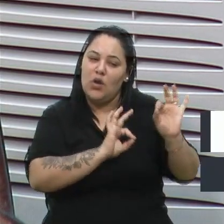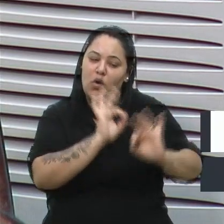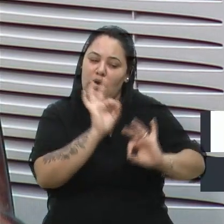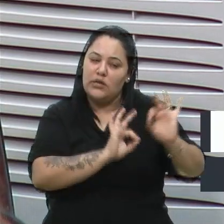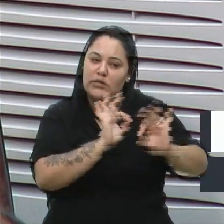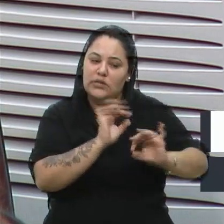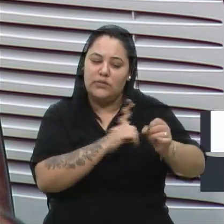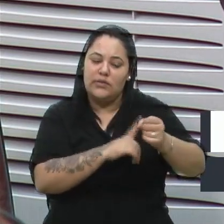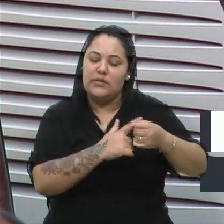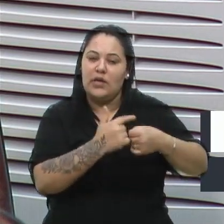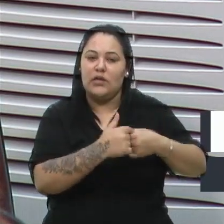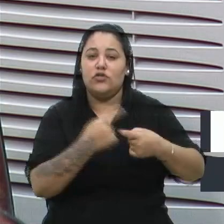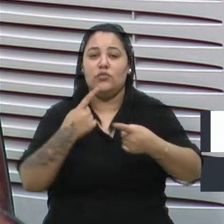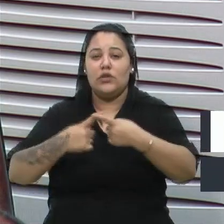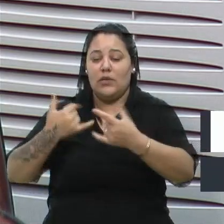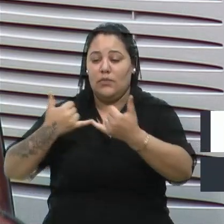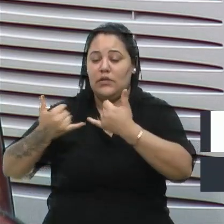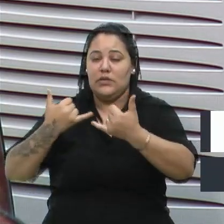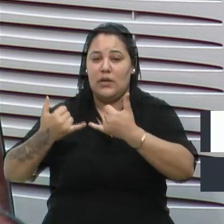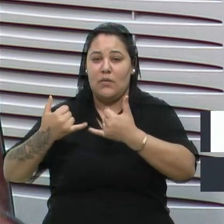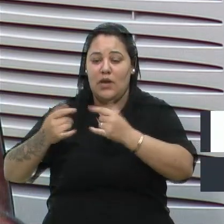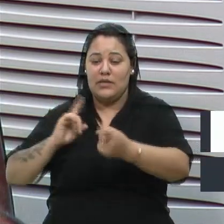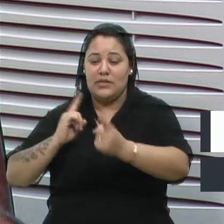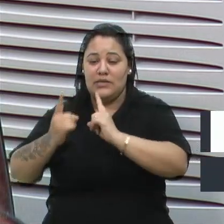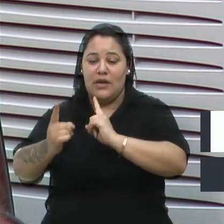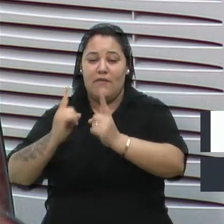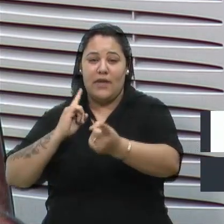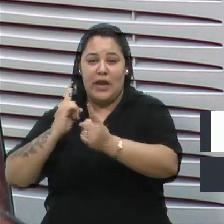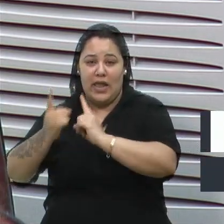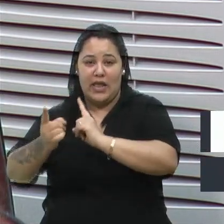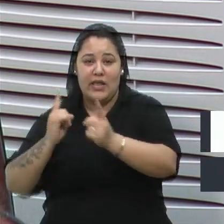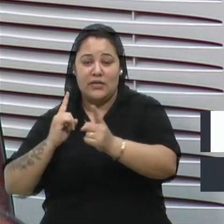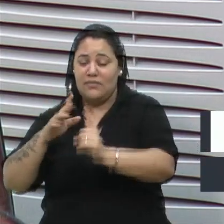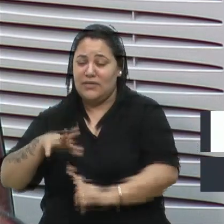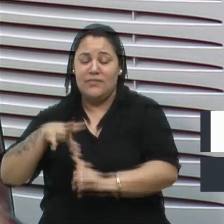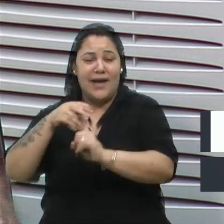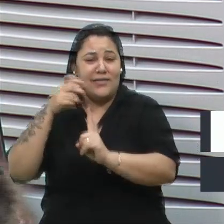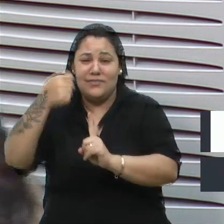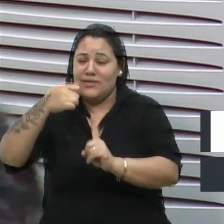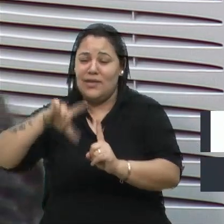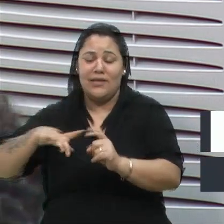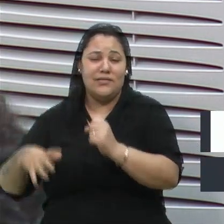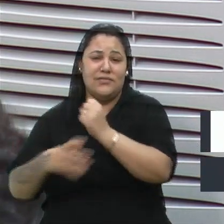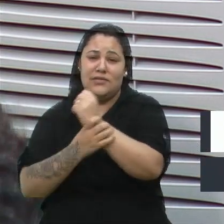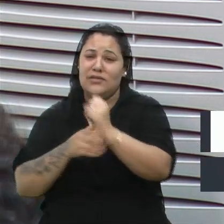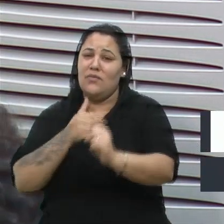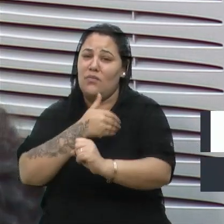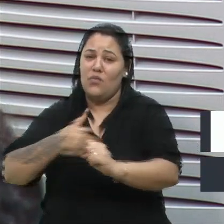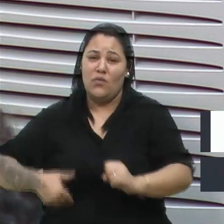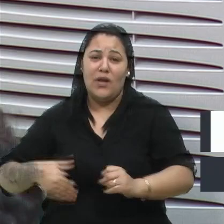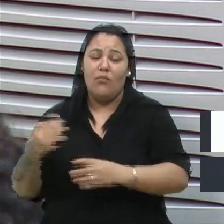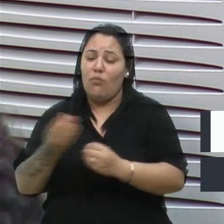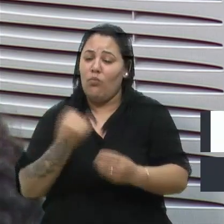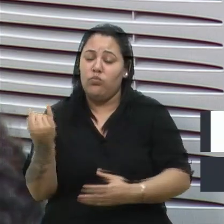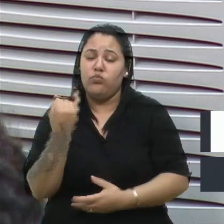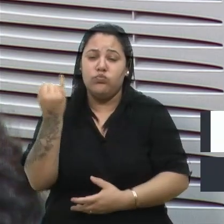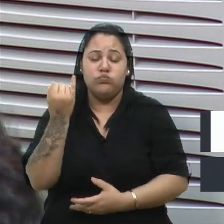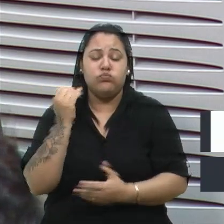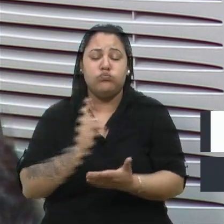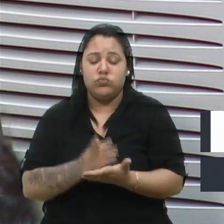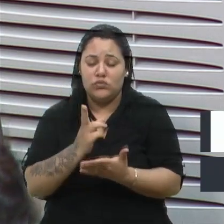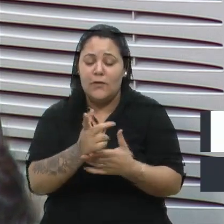porque, por exemplo, ali, essas avenidas principais têm que ter. Isso aí é muito importante. Então, continua esse trabalho bacana,